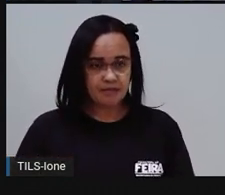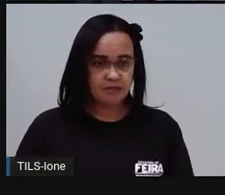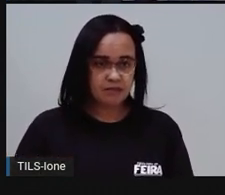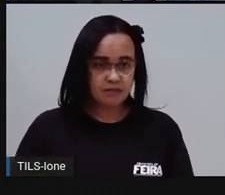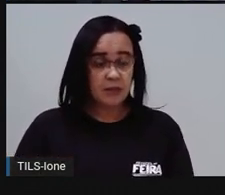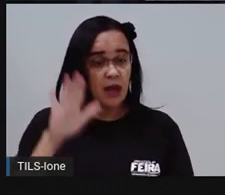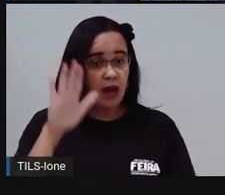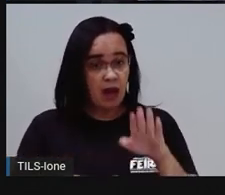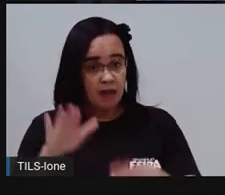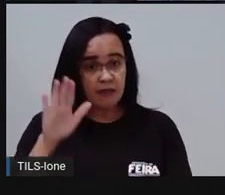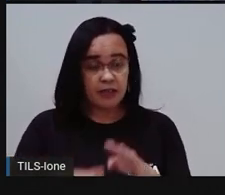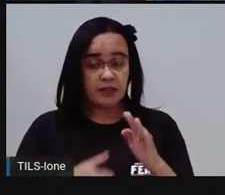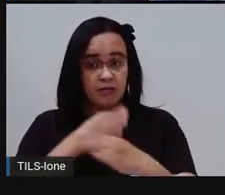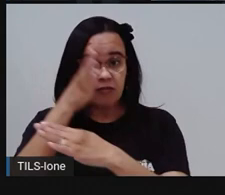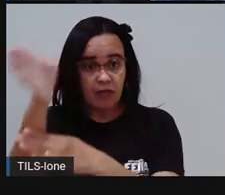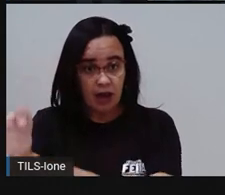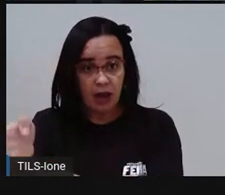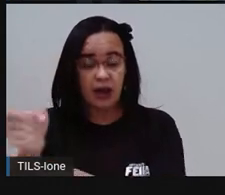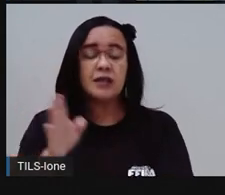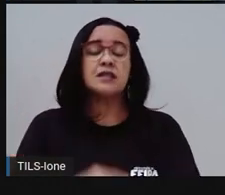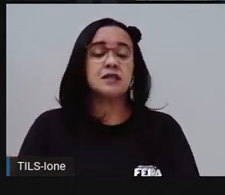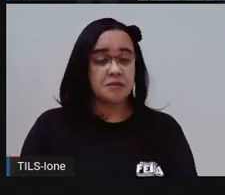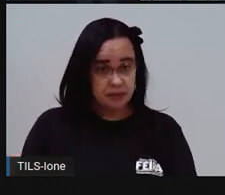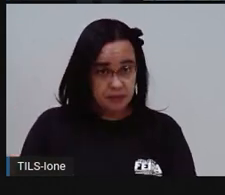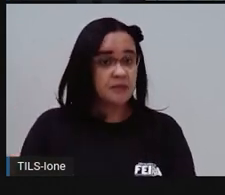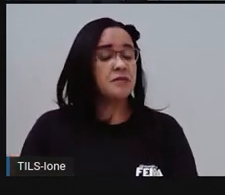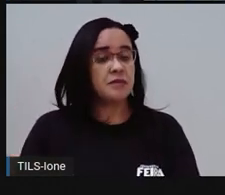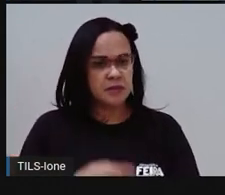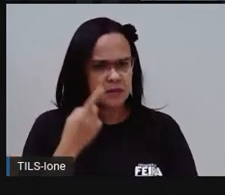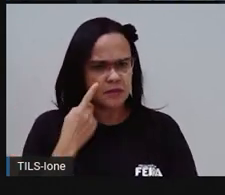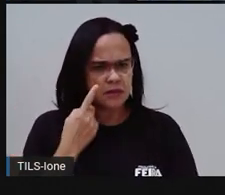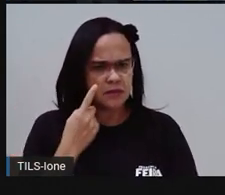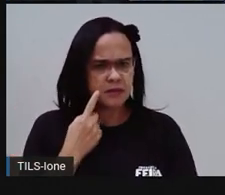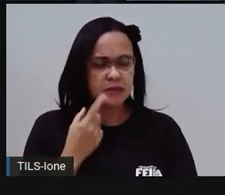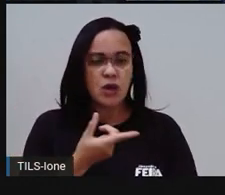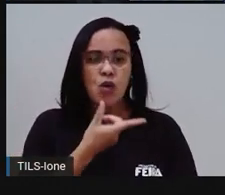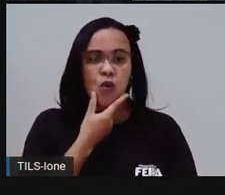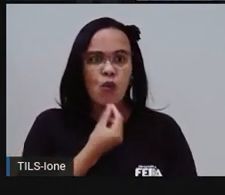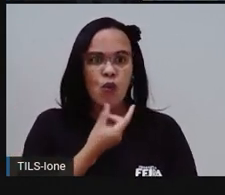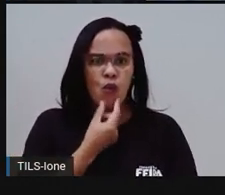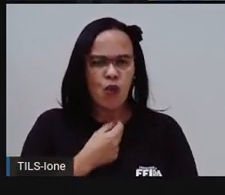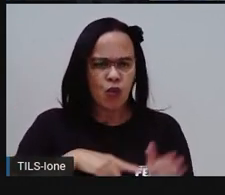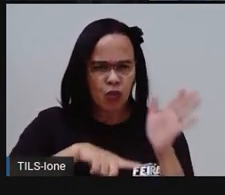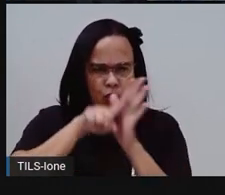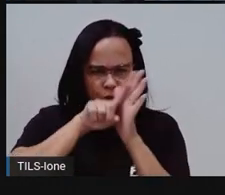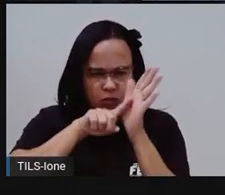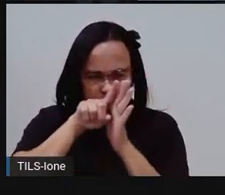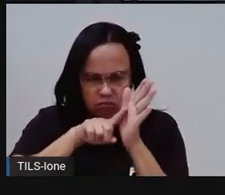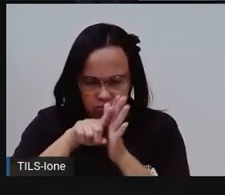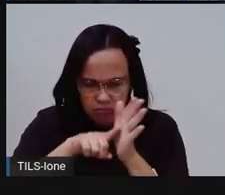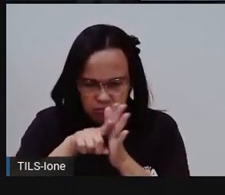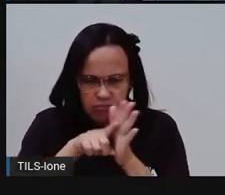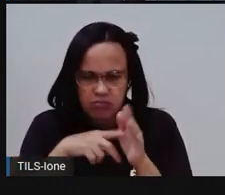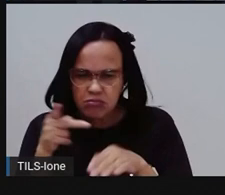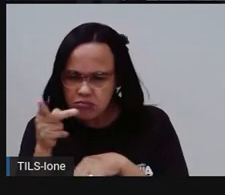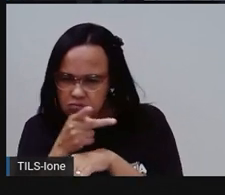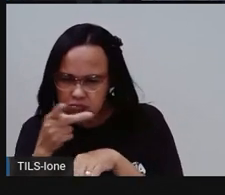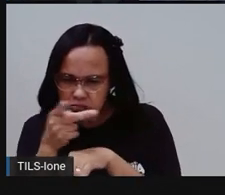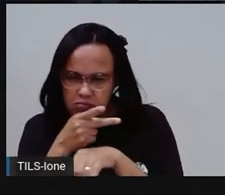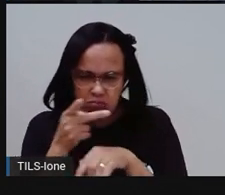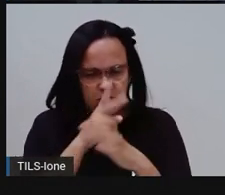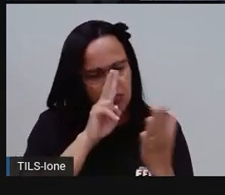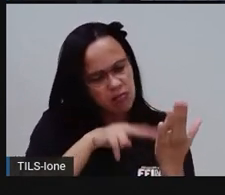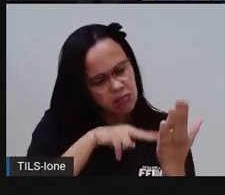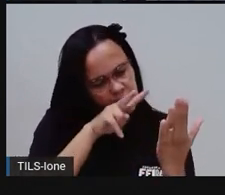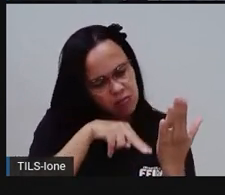vai um leitor nas nossas casas para verificar. Ele vai naquele registro que fica lá no muro e aí ele passa lendo